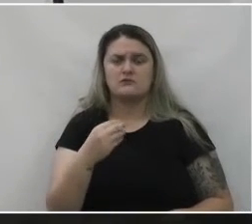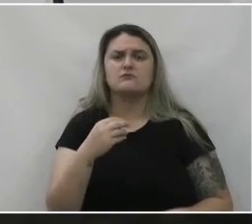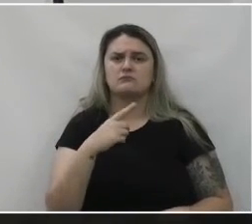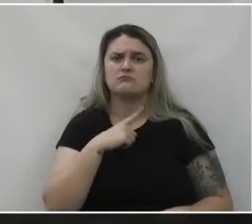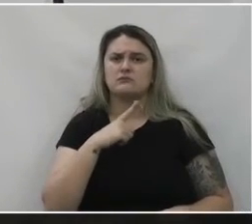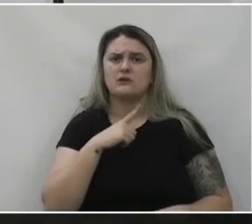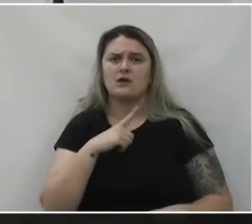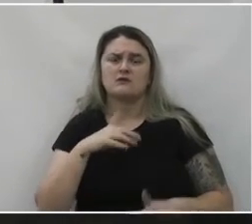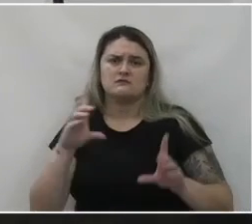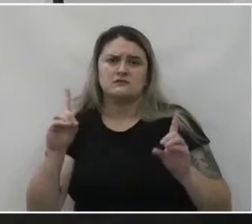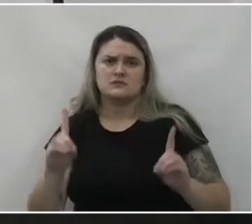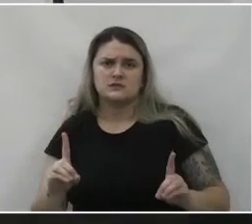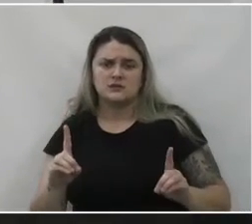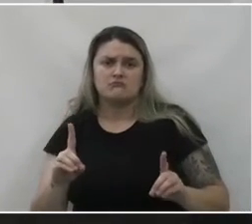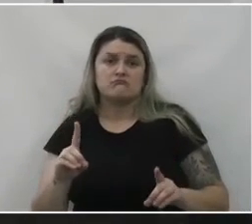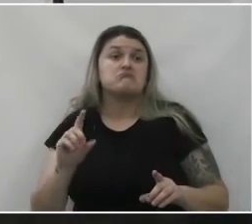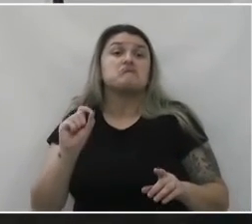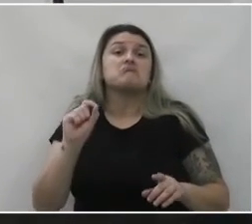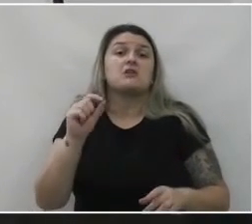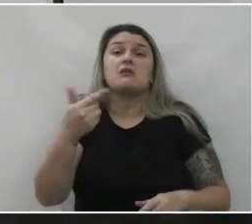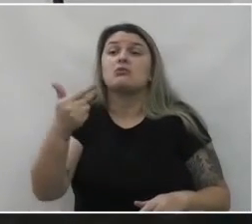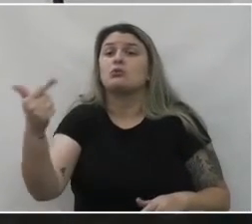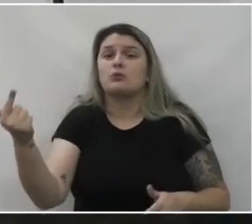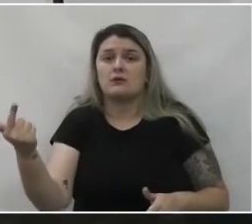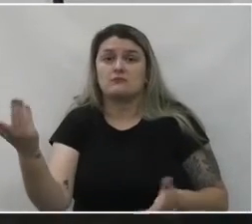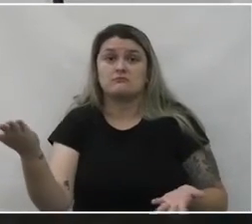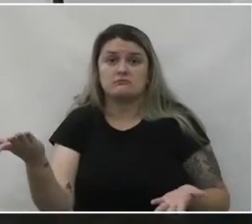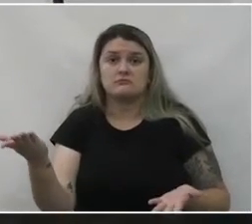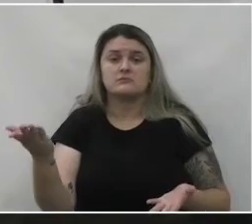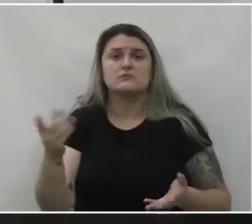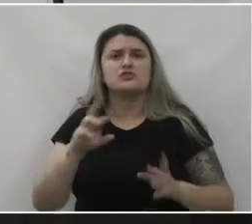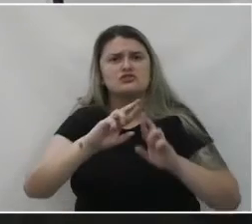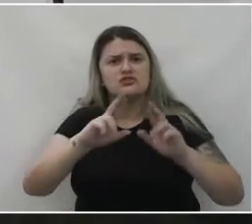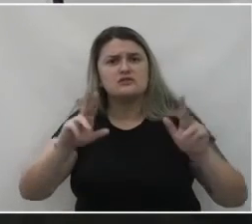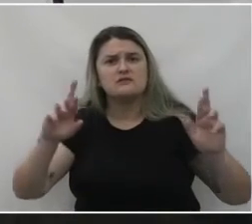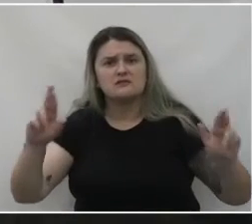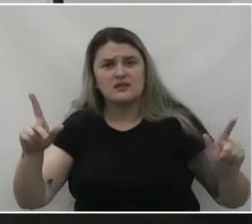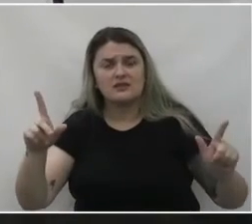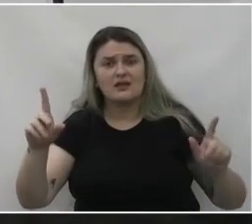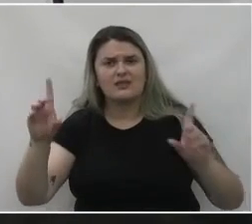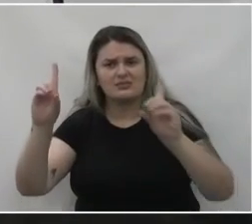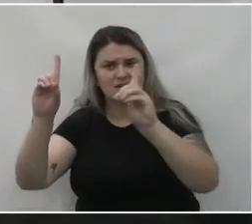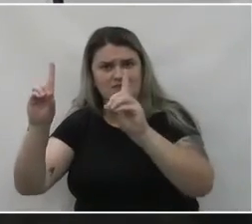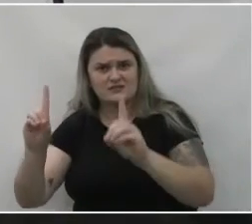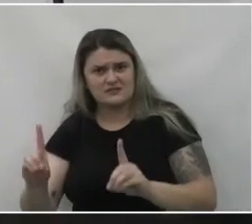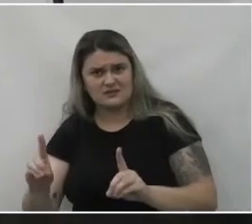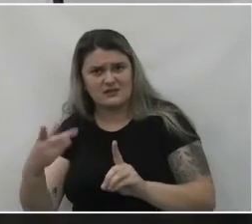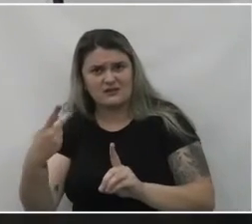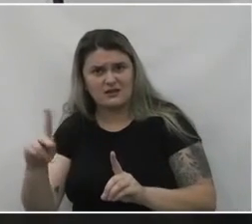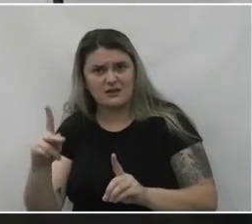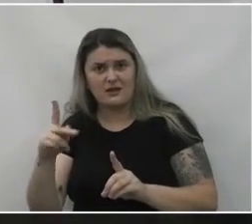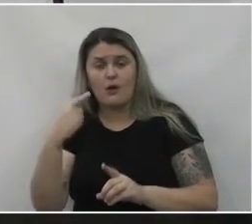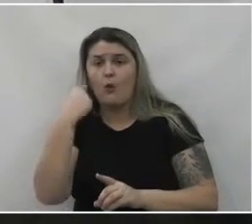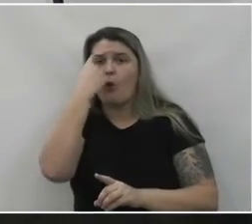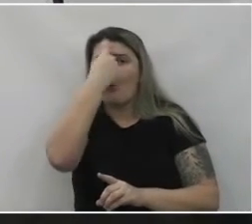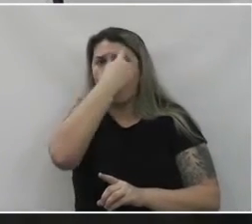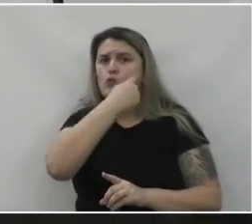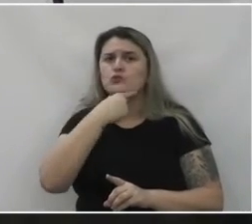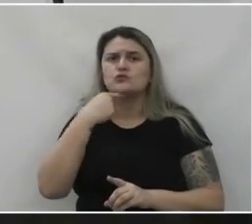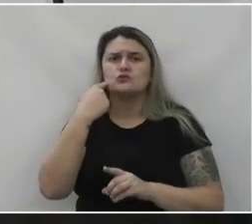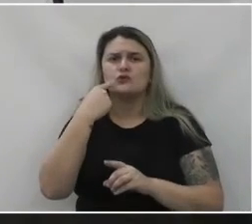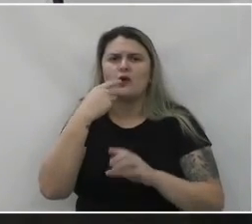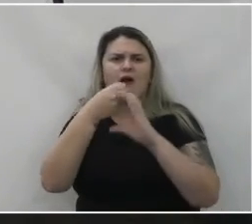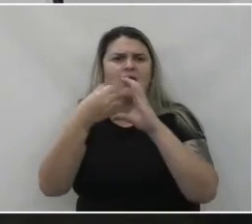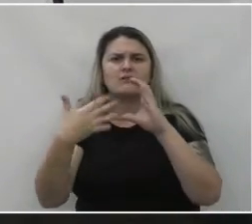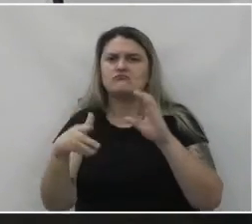deficiências e quem não tem? A diferença é que a deficiência deles está na face. Não tem